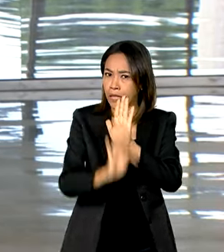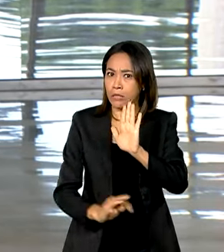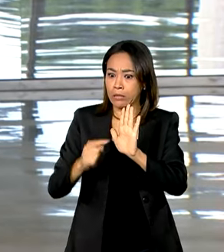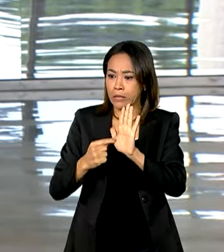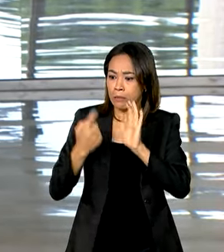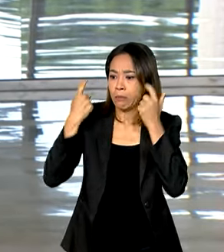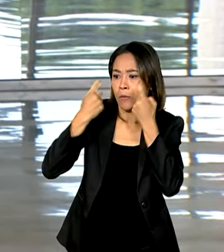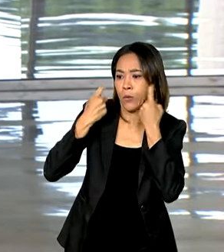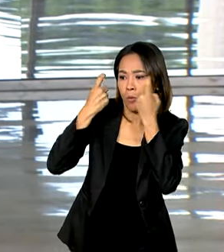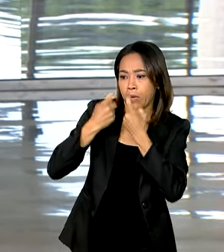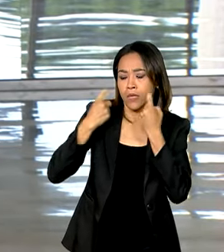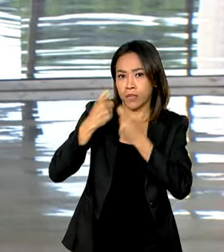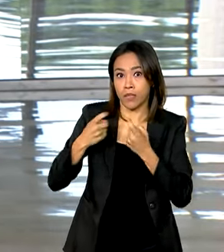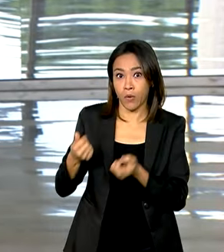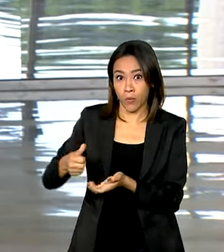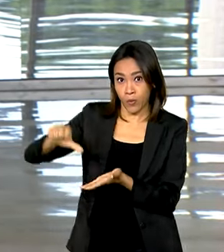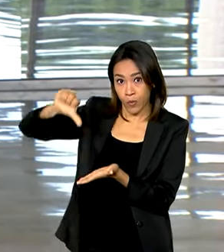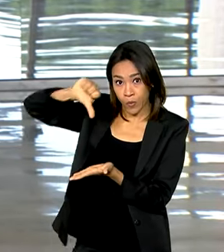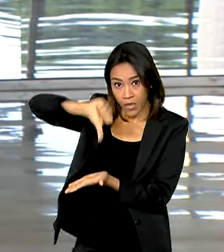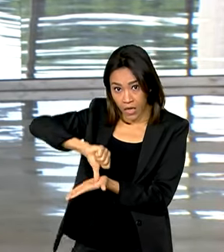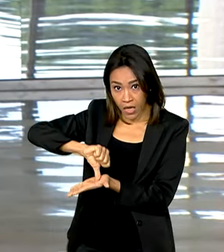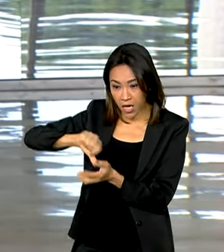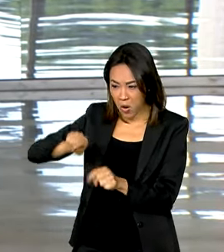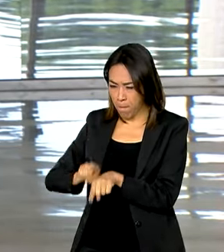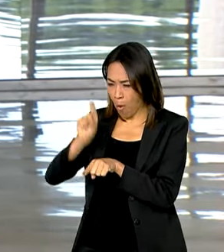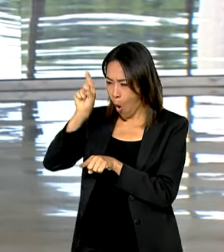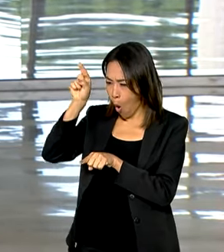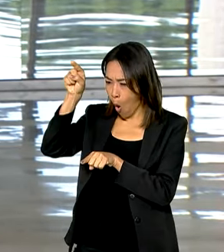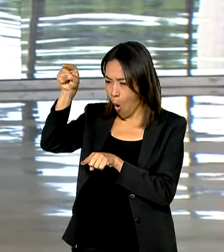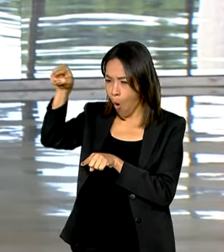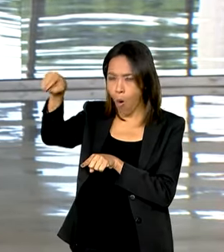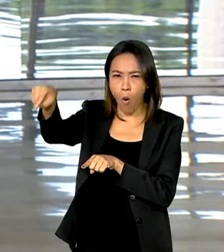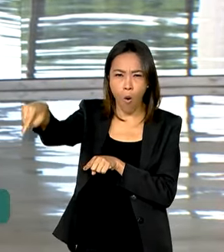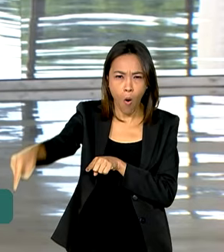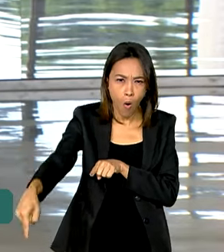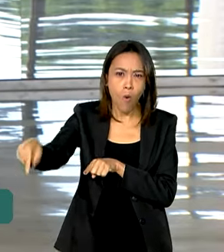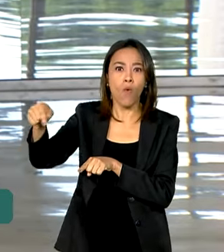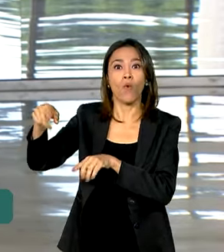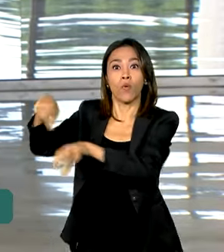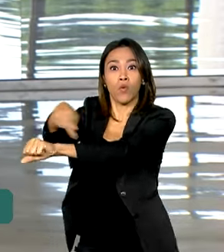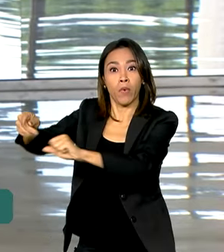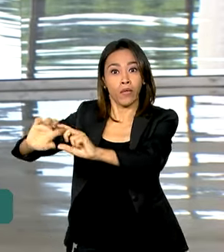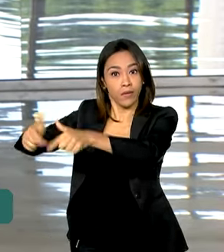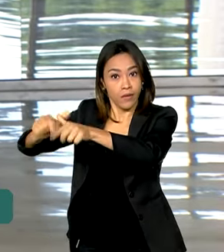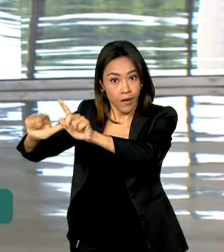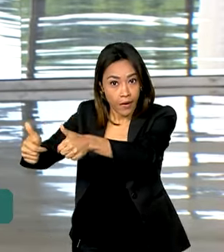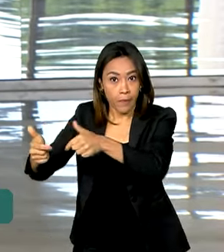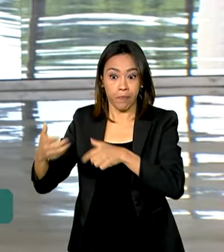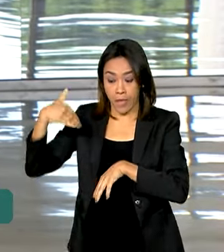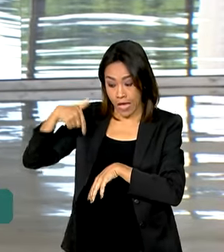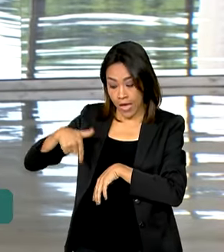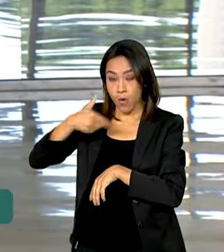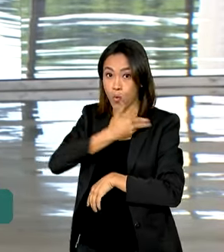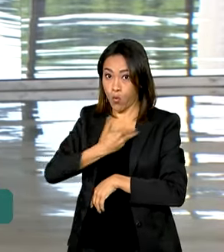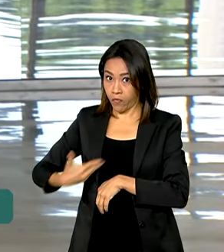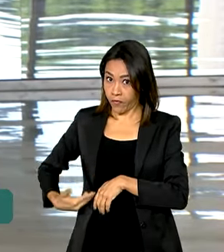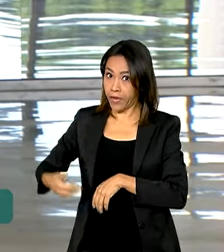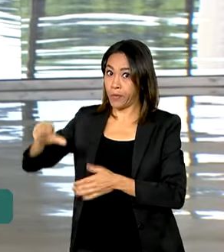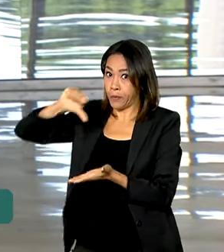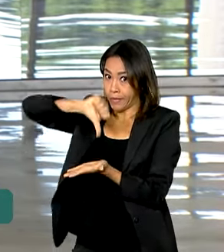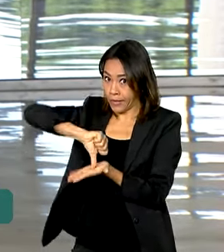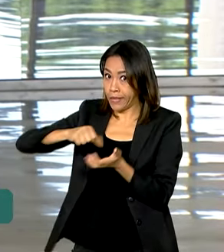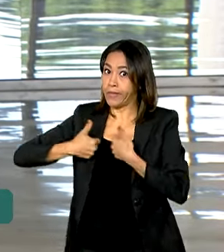pelo Irã, drones e mísseis que o Irã enviou a Israel neste último sábado. Segundo o governo iraniano, esse ataque foi uma